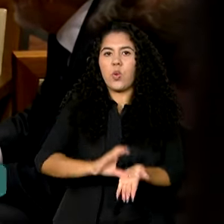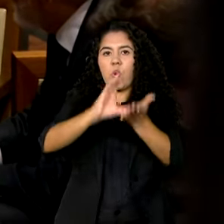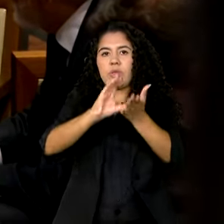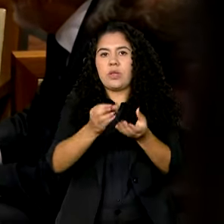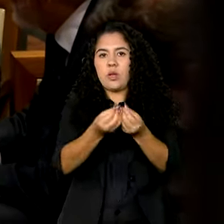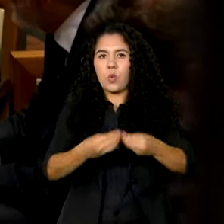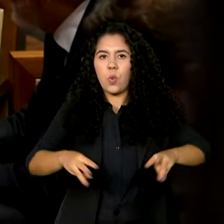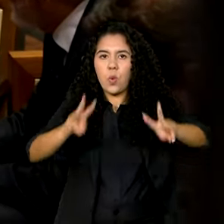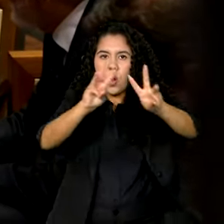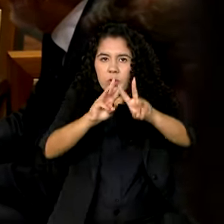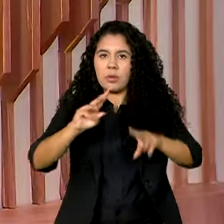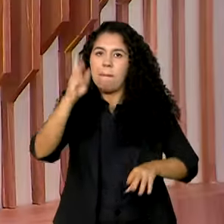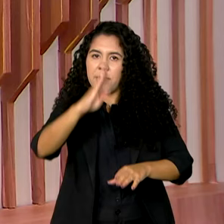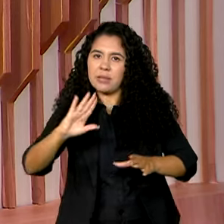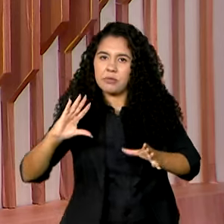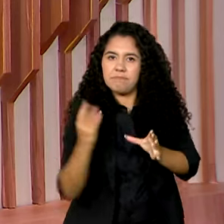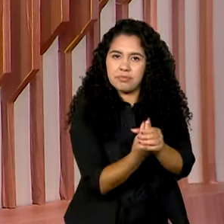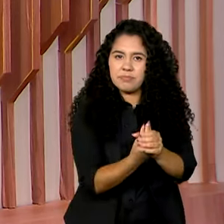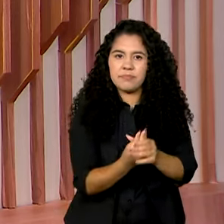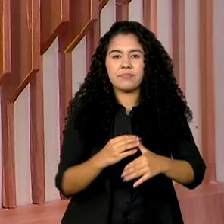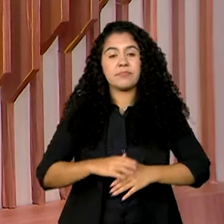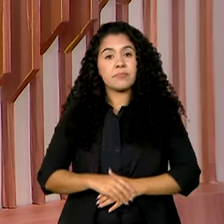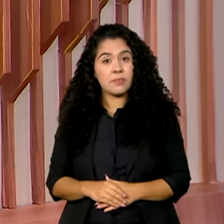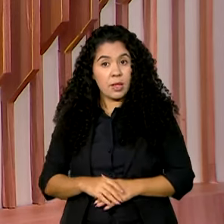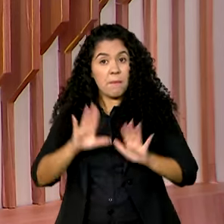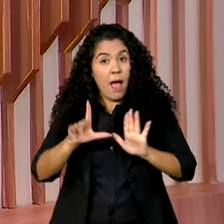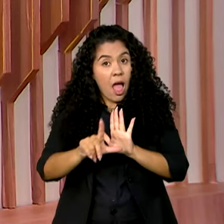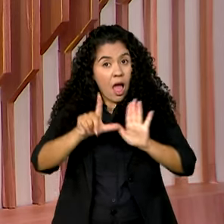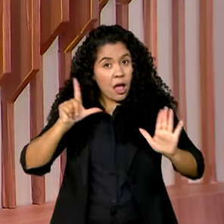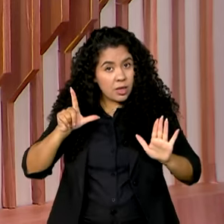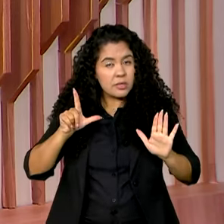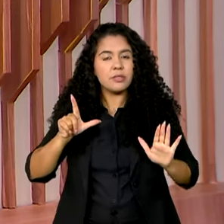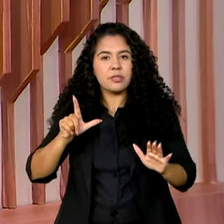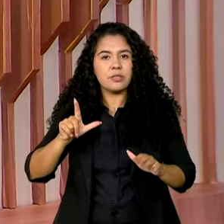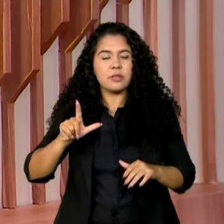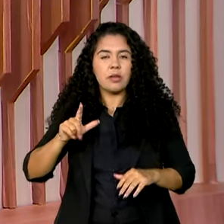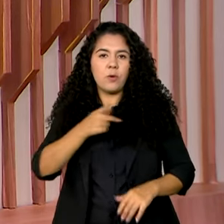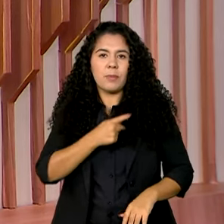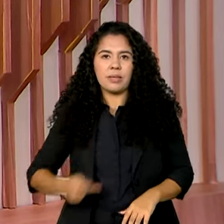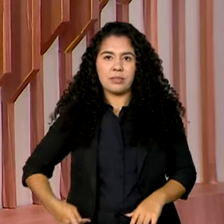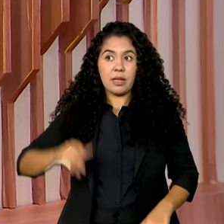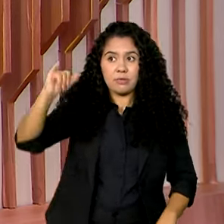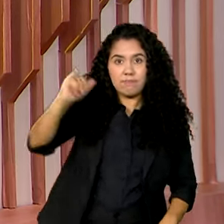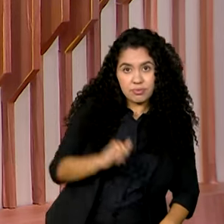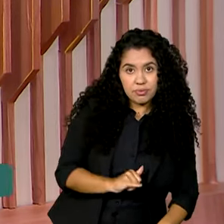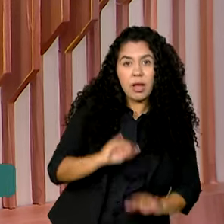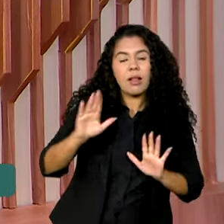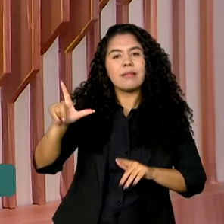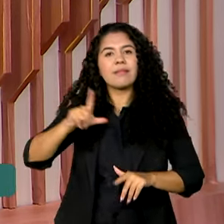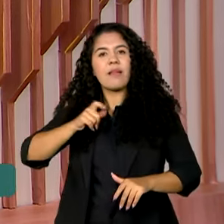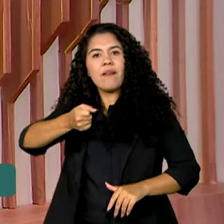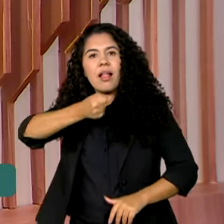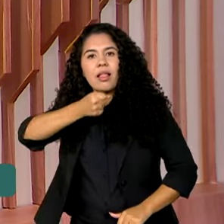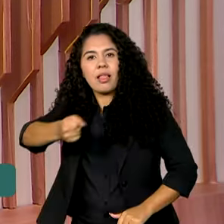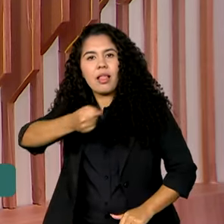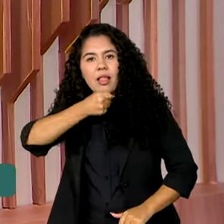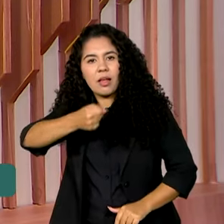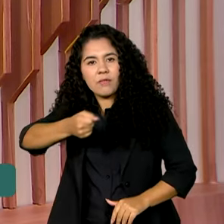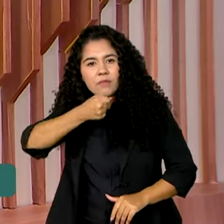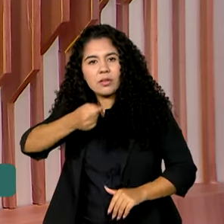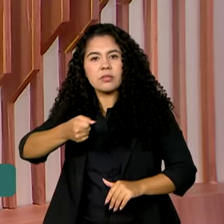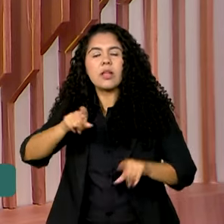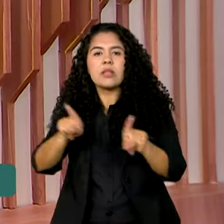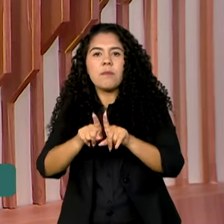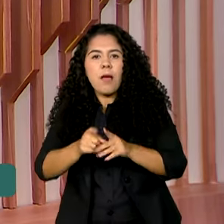inclusão do Brasil. E olha, antes de voltar para o Brasil, o presidente Lula deu uma entrevista coletiva e fez um